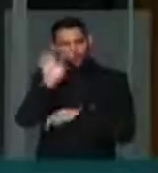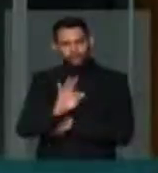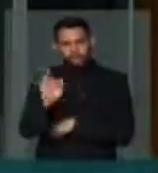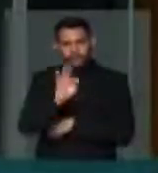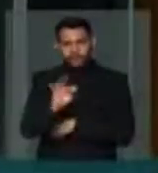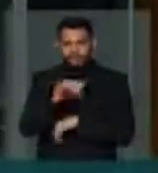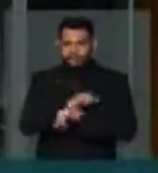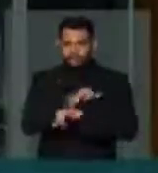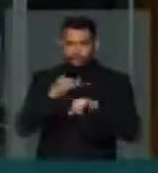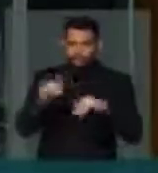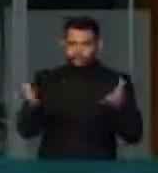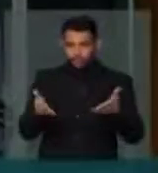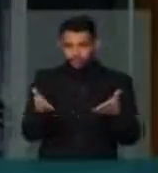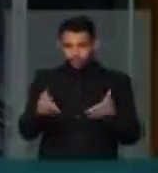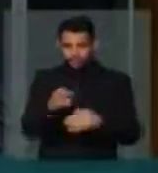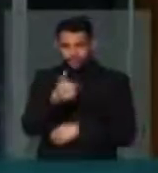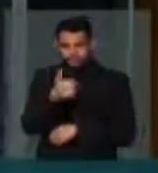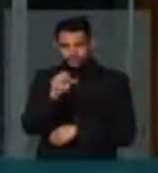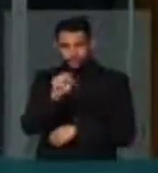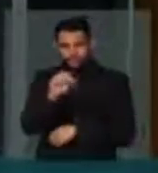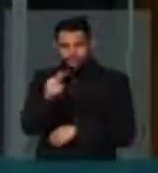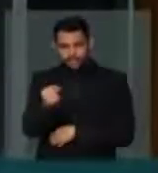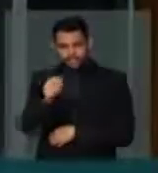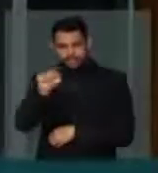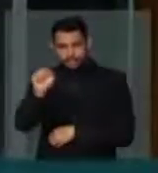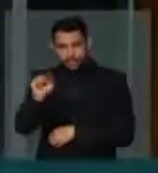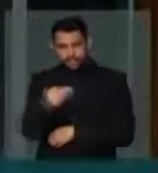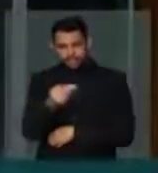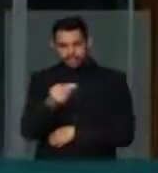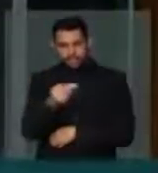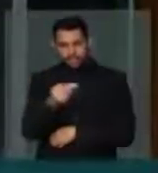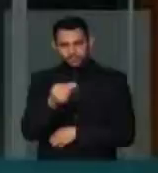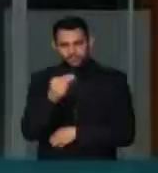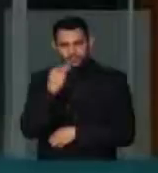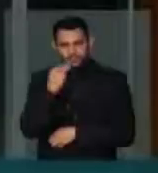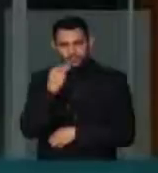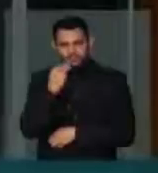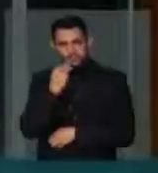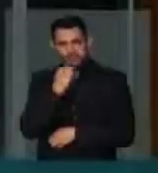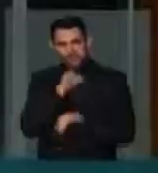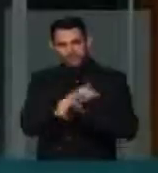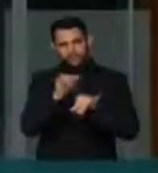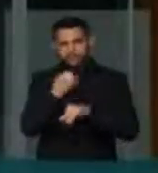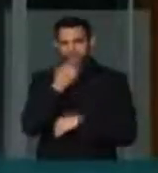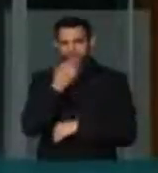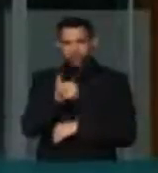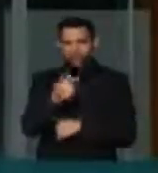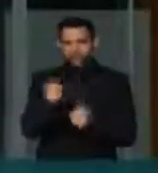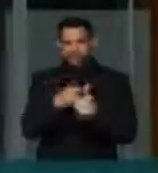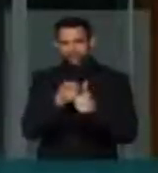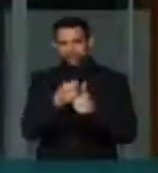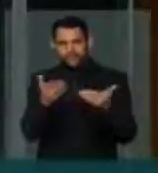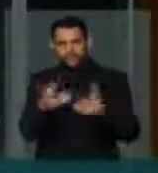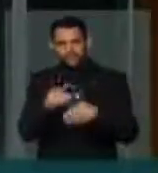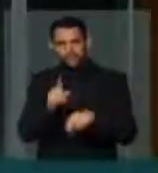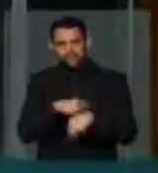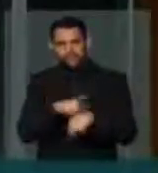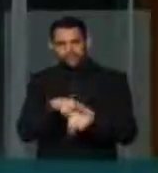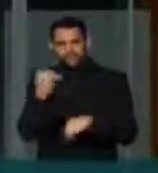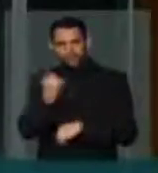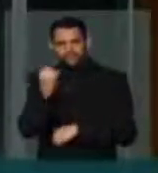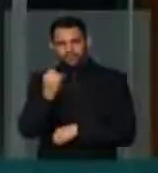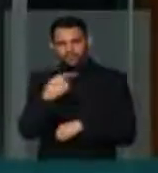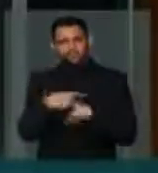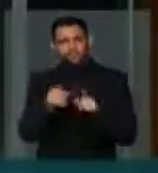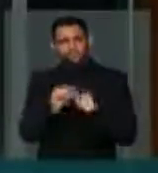Foi anunciado hoje 187 bilhões, que é uma notícia boa na primeira vista, mas como que